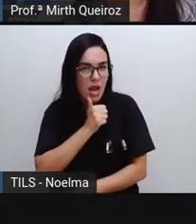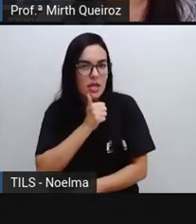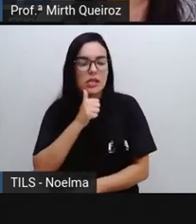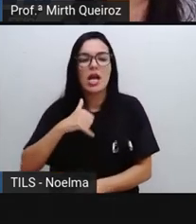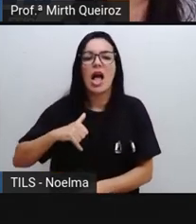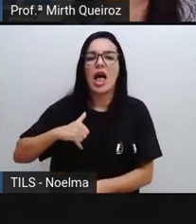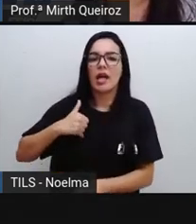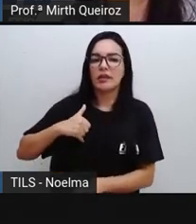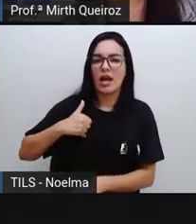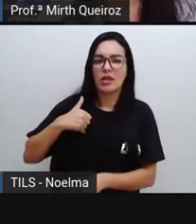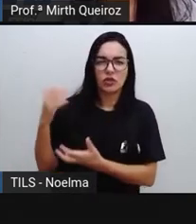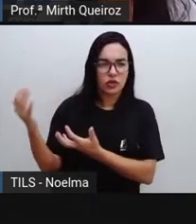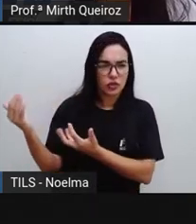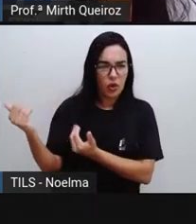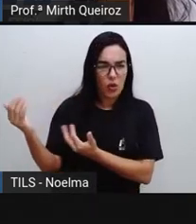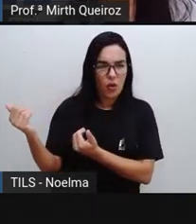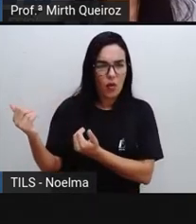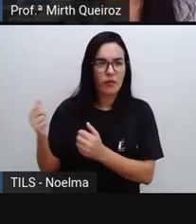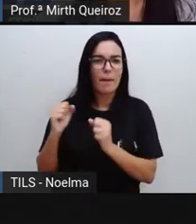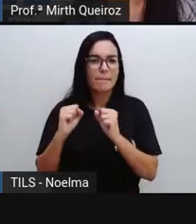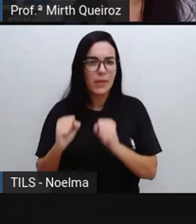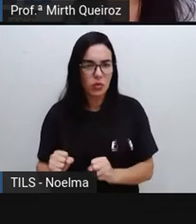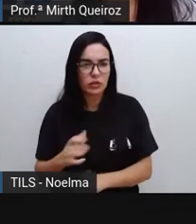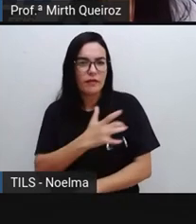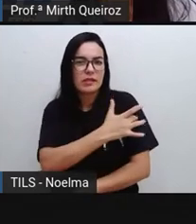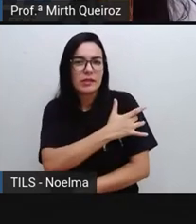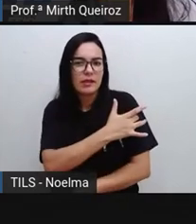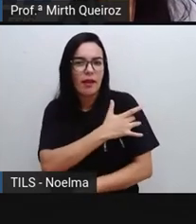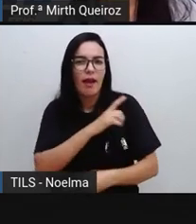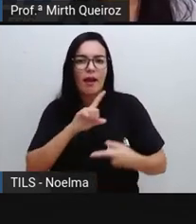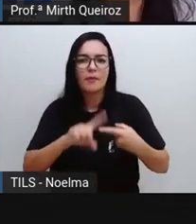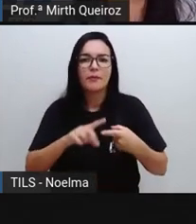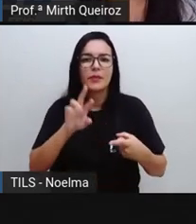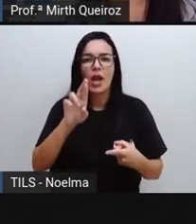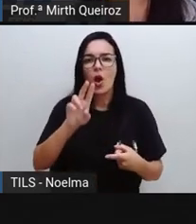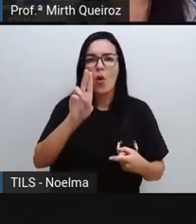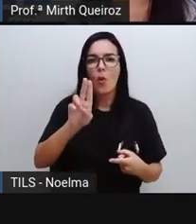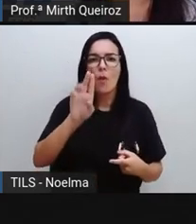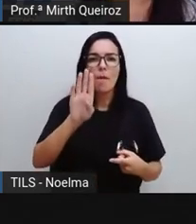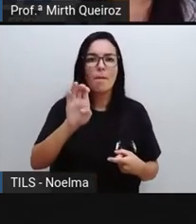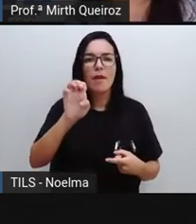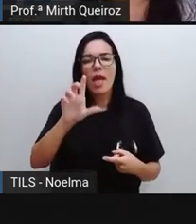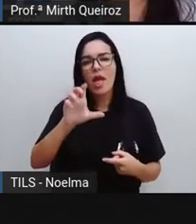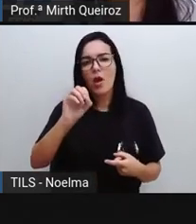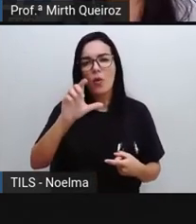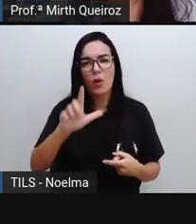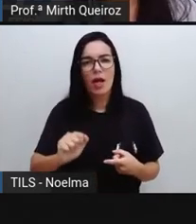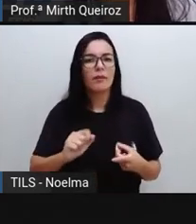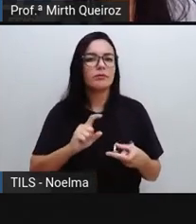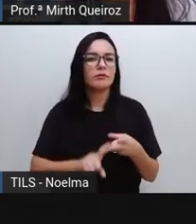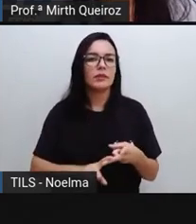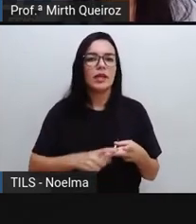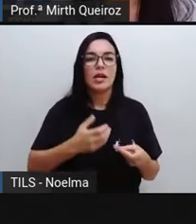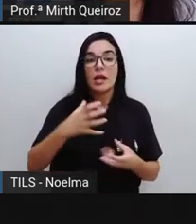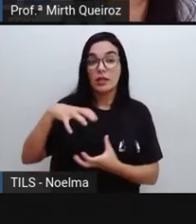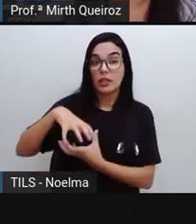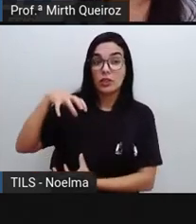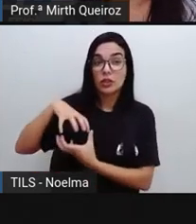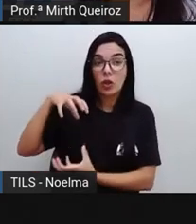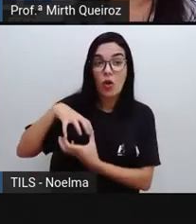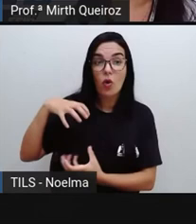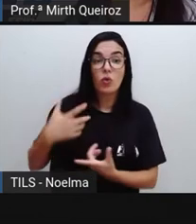vai vacinar aí contra a rubéola contra o tétano idosos vão vacinar contra a gripe pneumonia